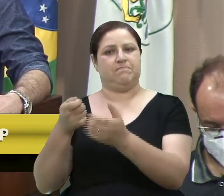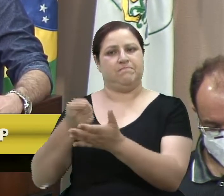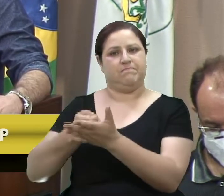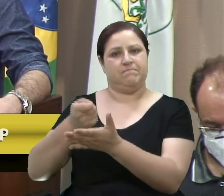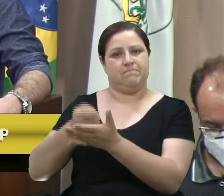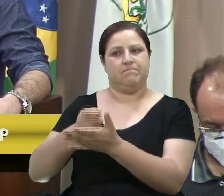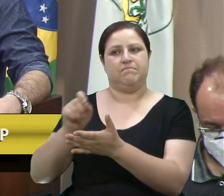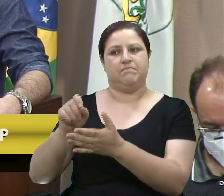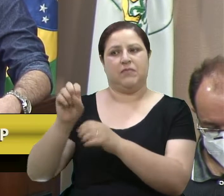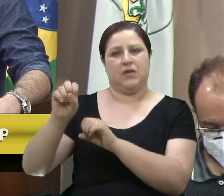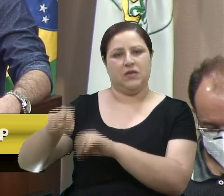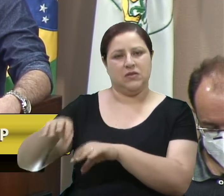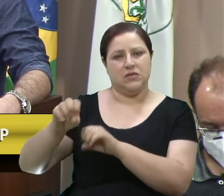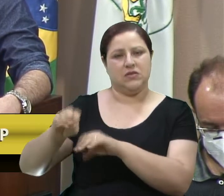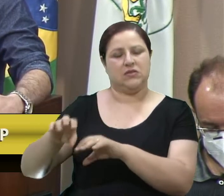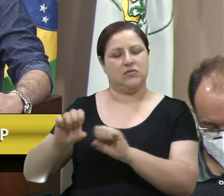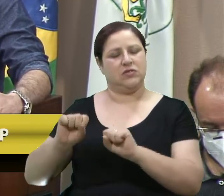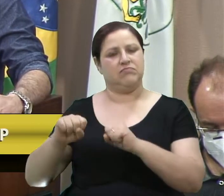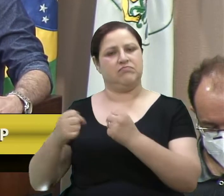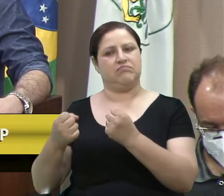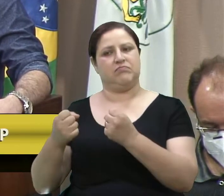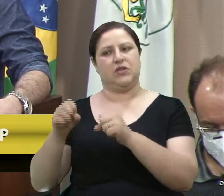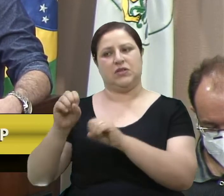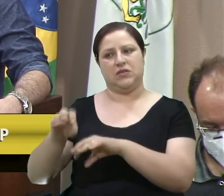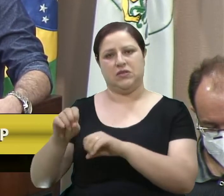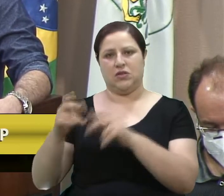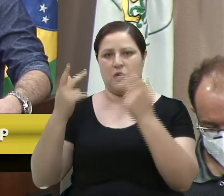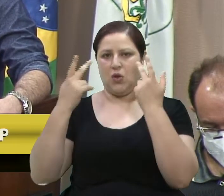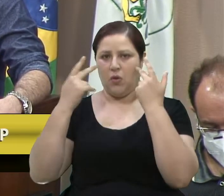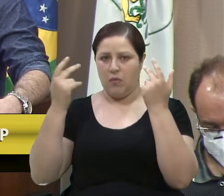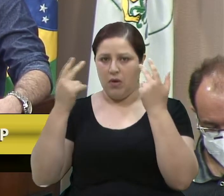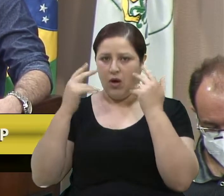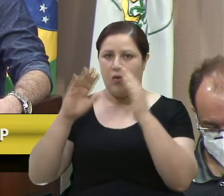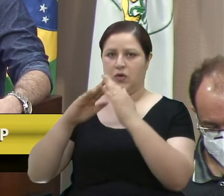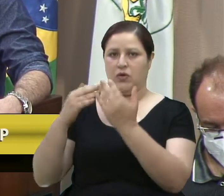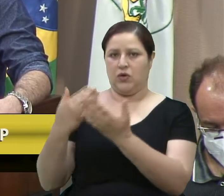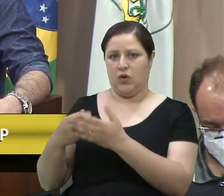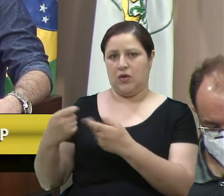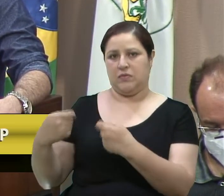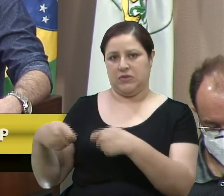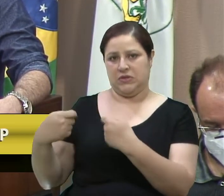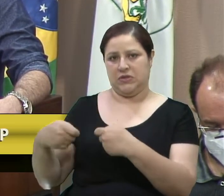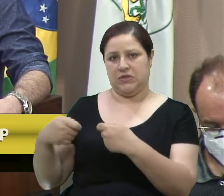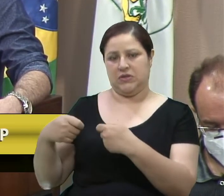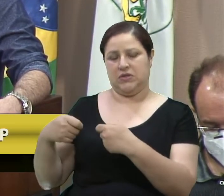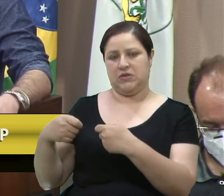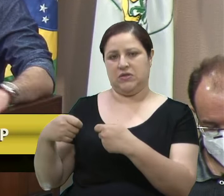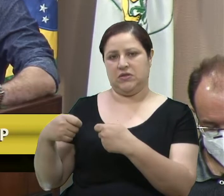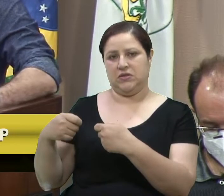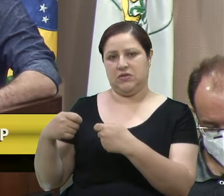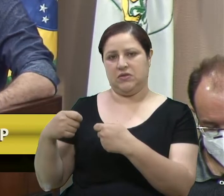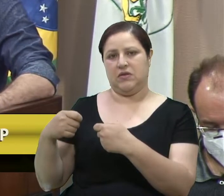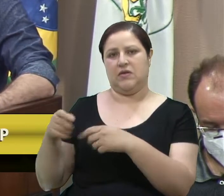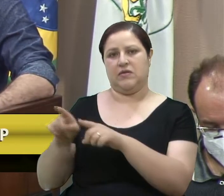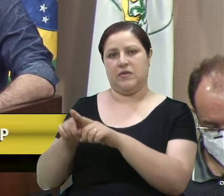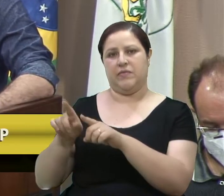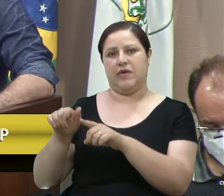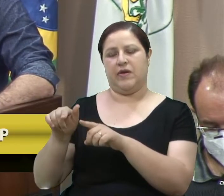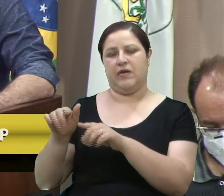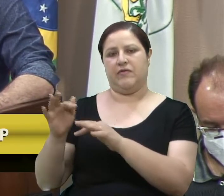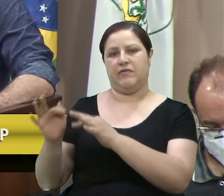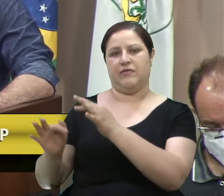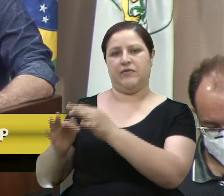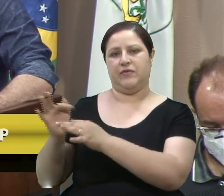ensino, digamos assim, normal que as escolas têm, mas bem como até mesmo funções